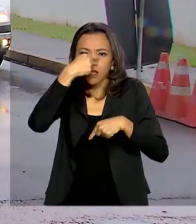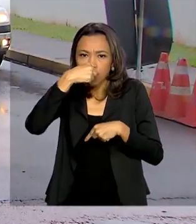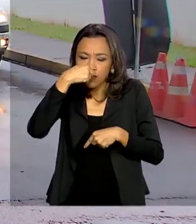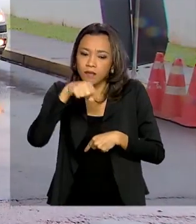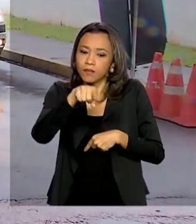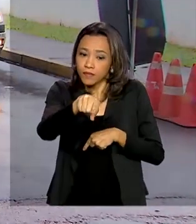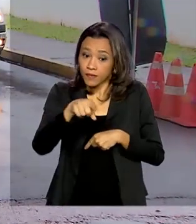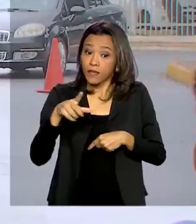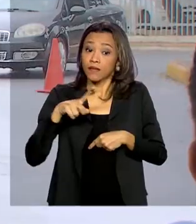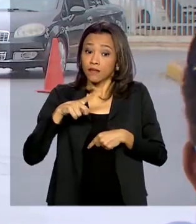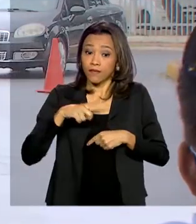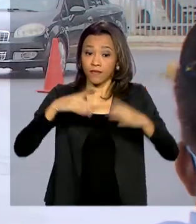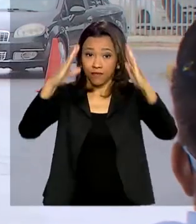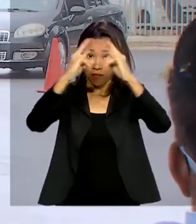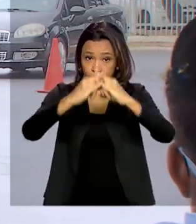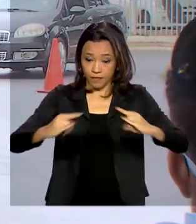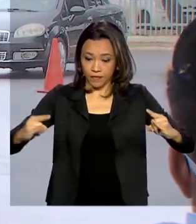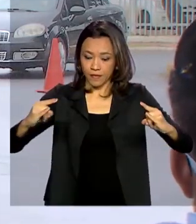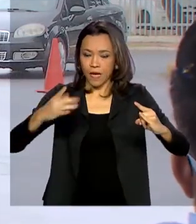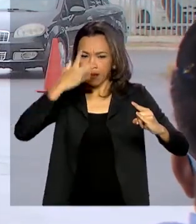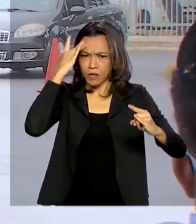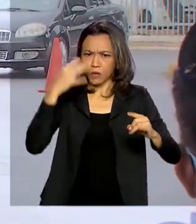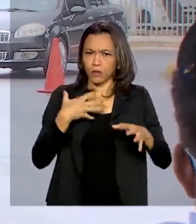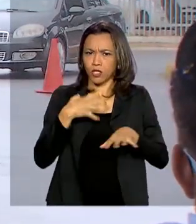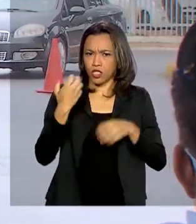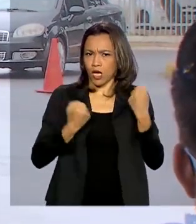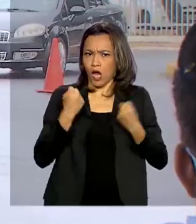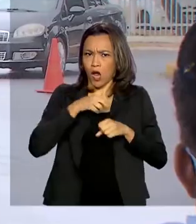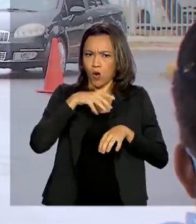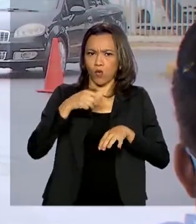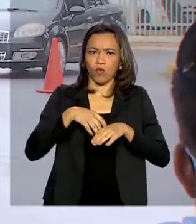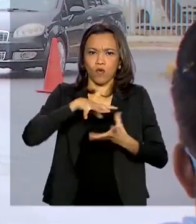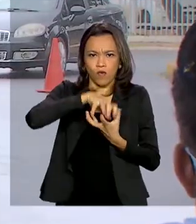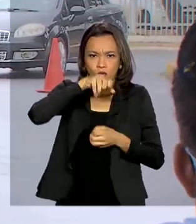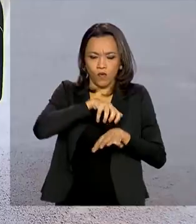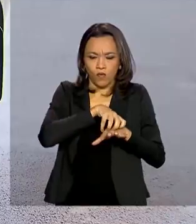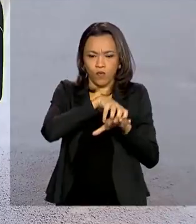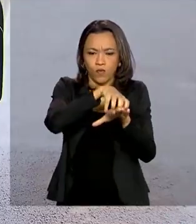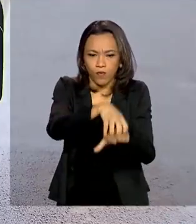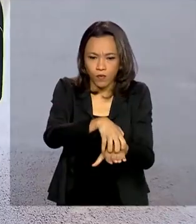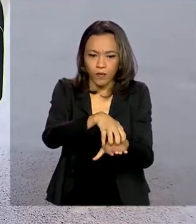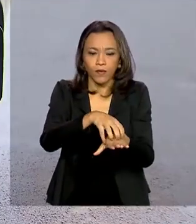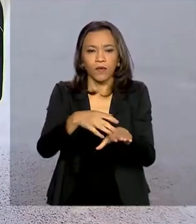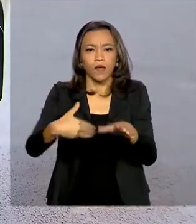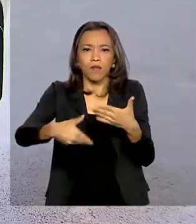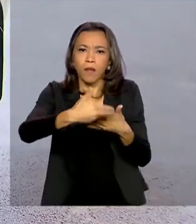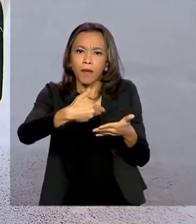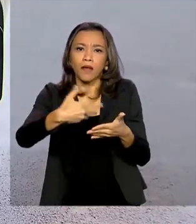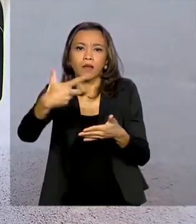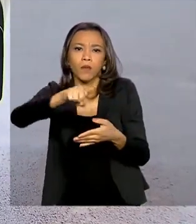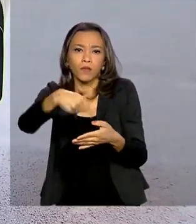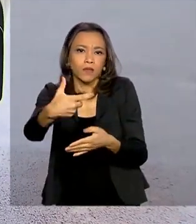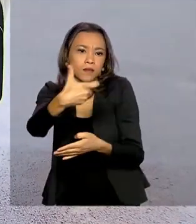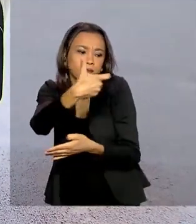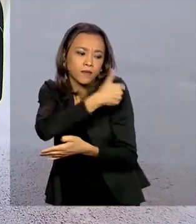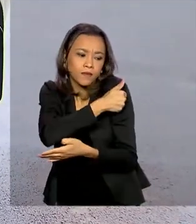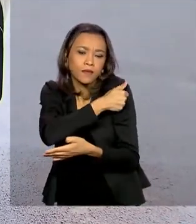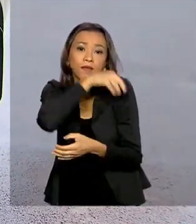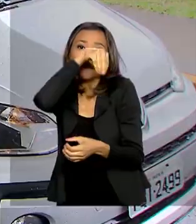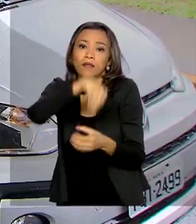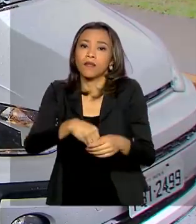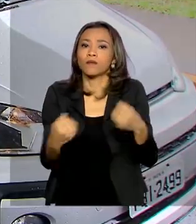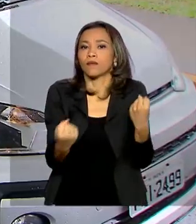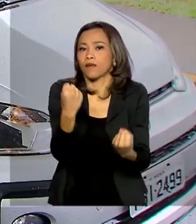uma espécie de drive-thru, em que o idoso chega de carro, recebe um primeiro atendimento e, em seguida, toma a vacina no próprio